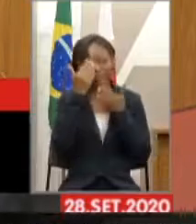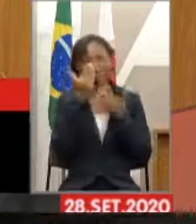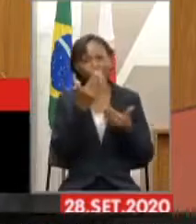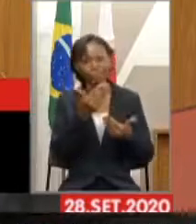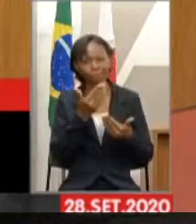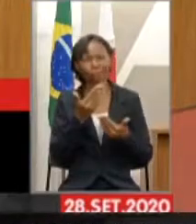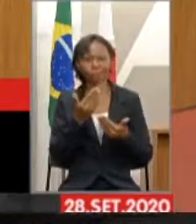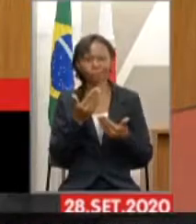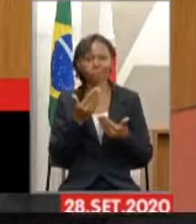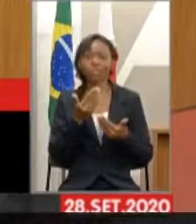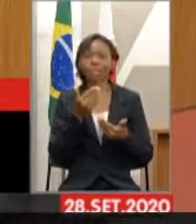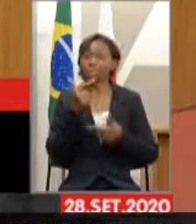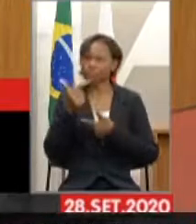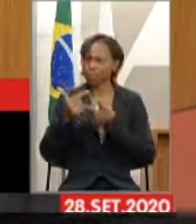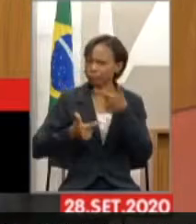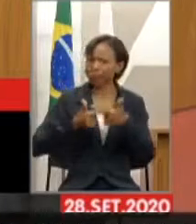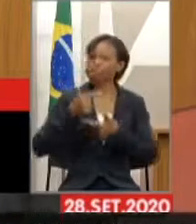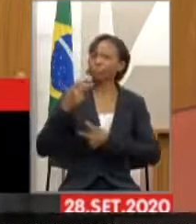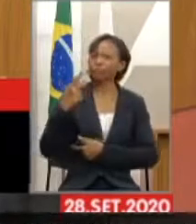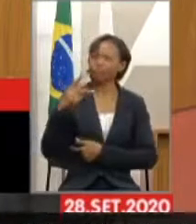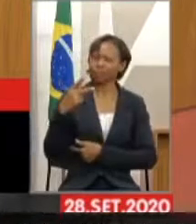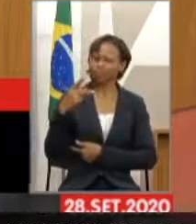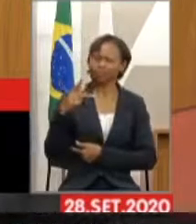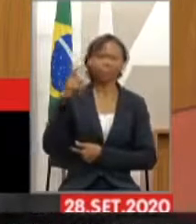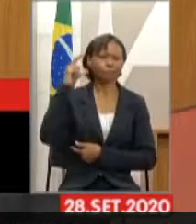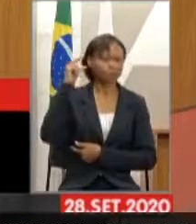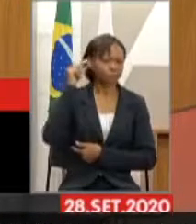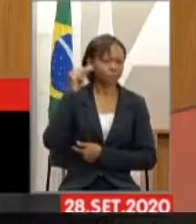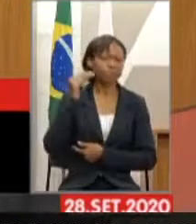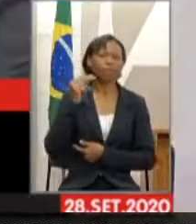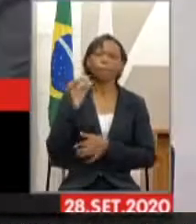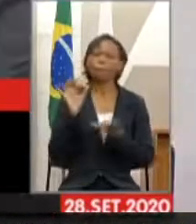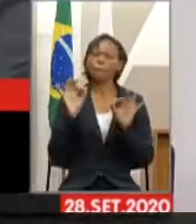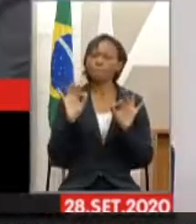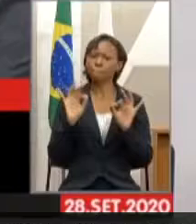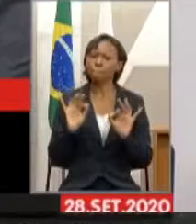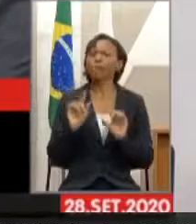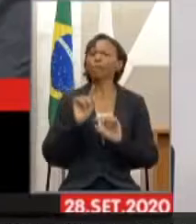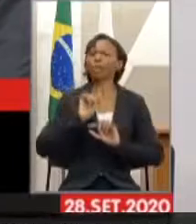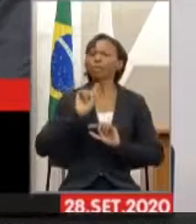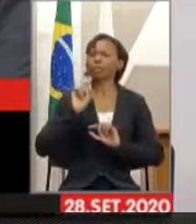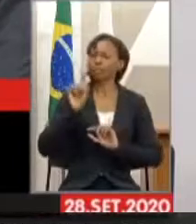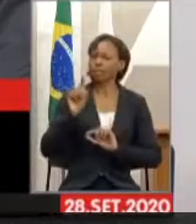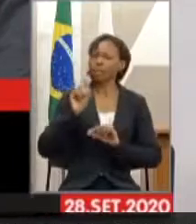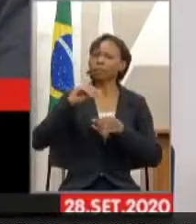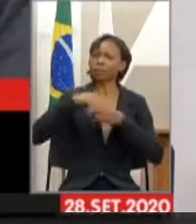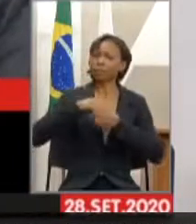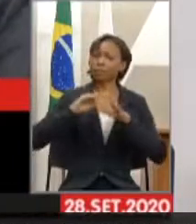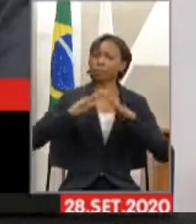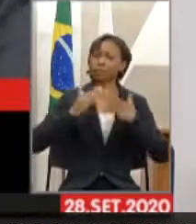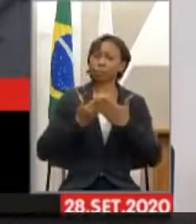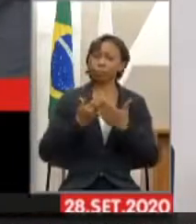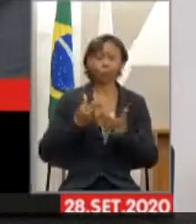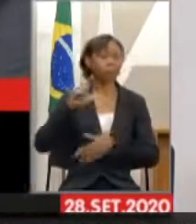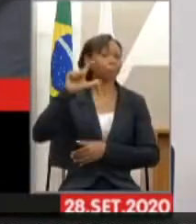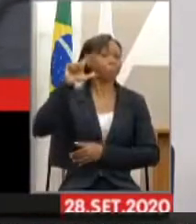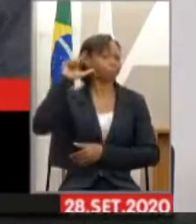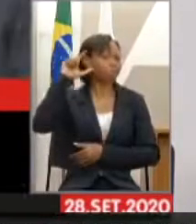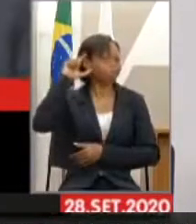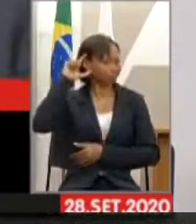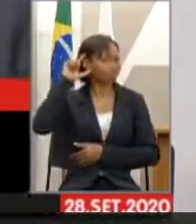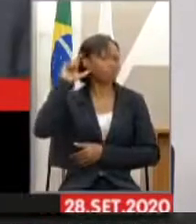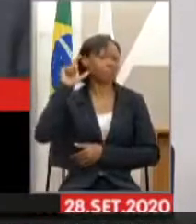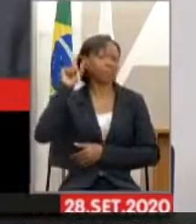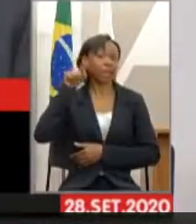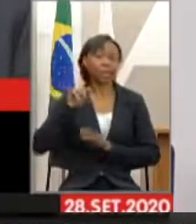desempenha um belíssimo trabalho frente à Escola Estadual de Educação Especial Francisco Salles, que é